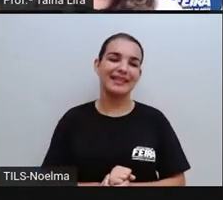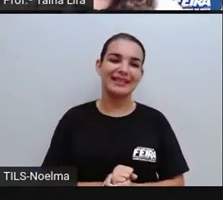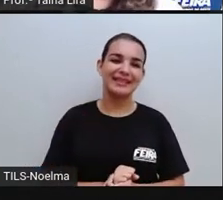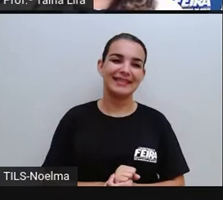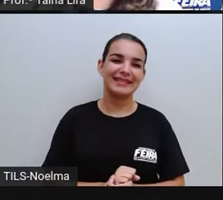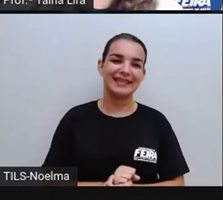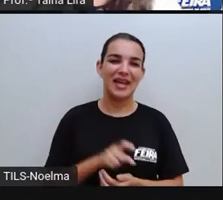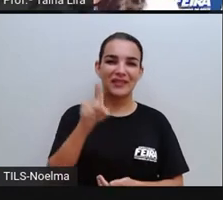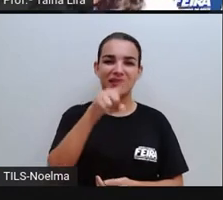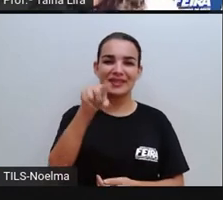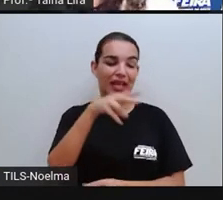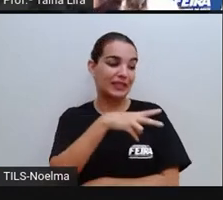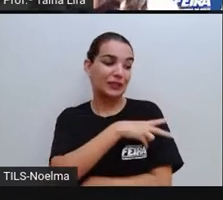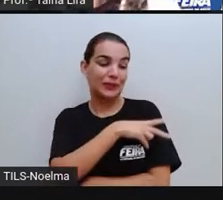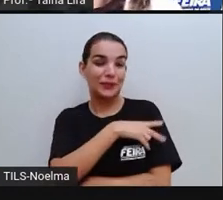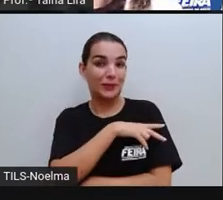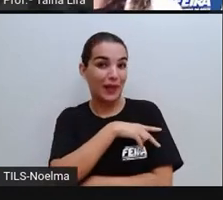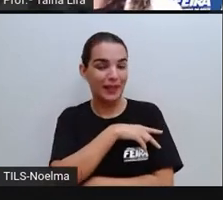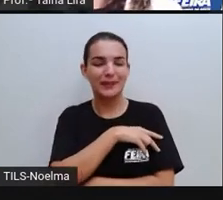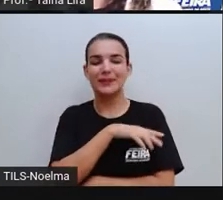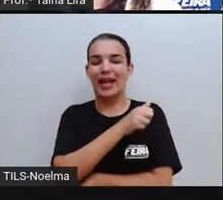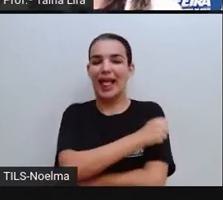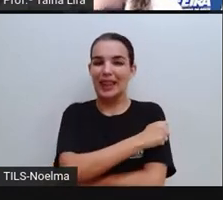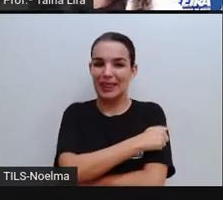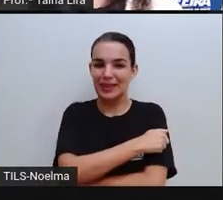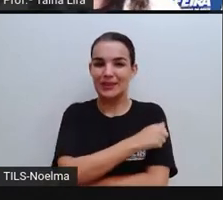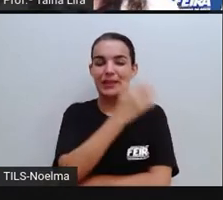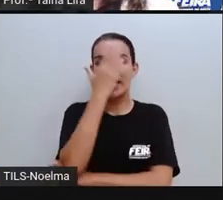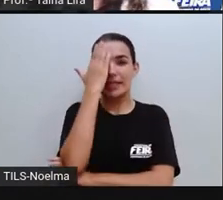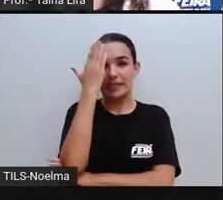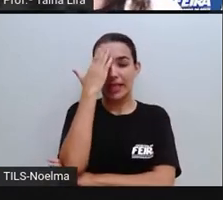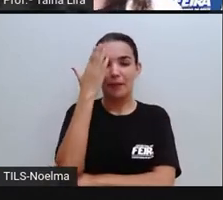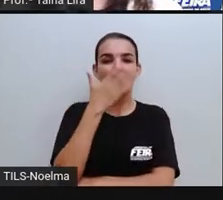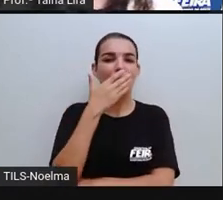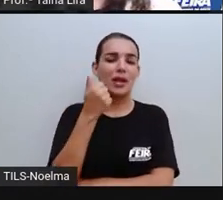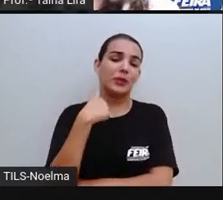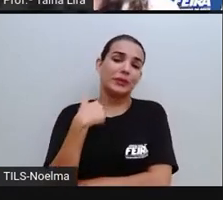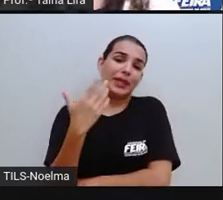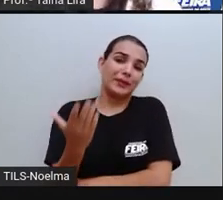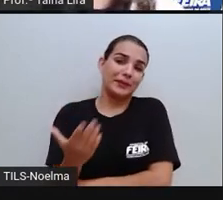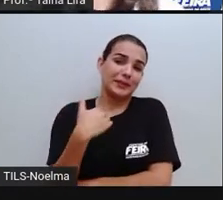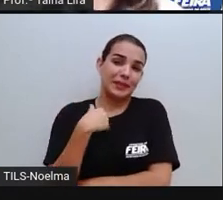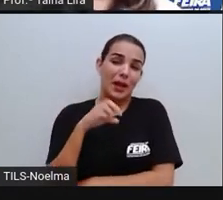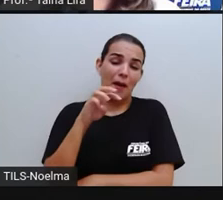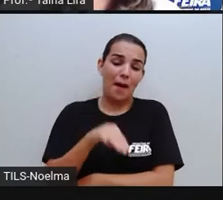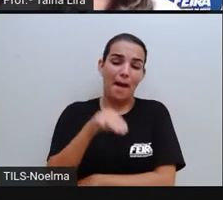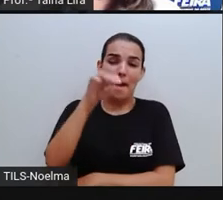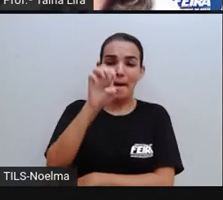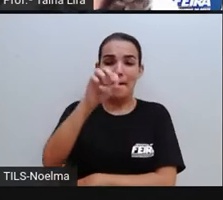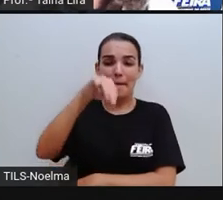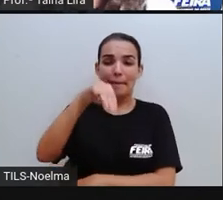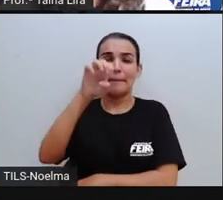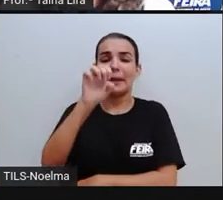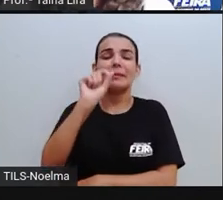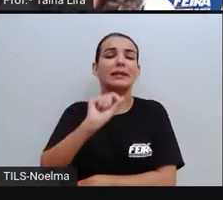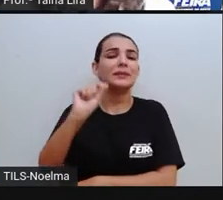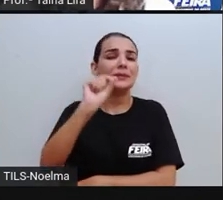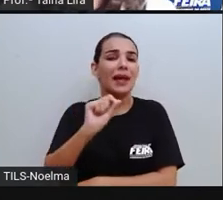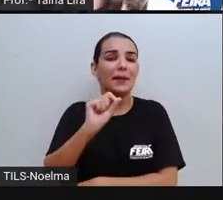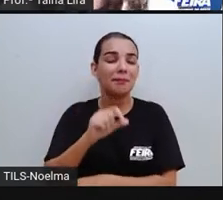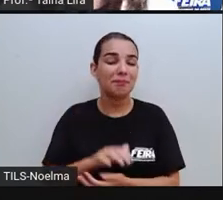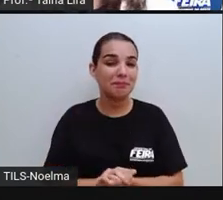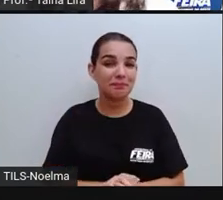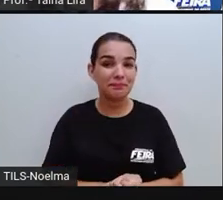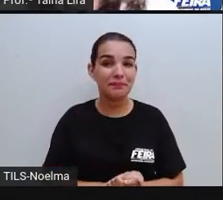Vocês do segundo ano, né, sabem até melhor do que eu, que é um meme. Porque o meme, né, é aquela questão